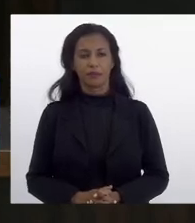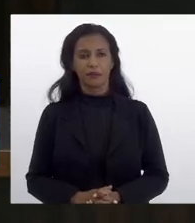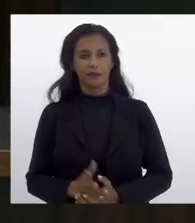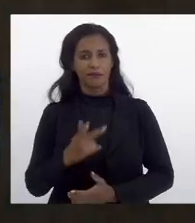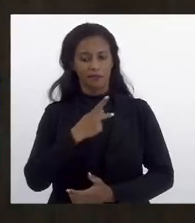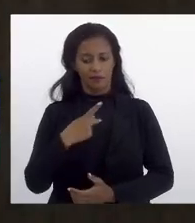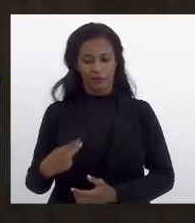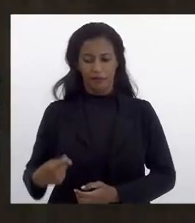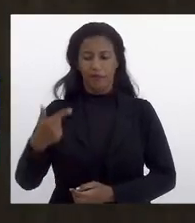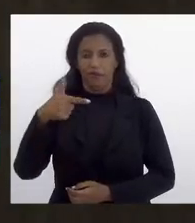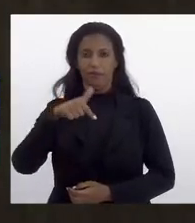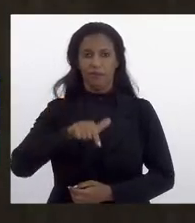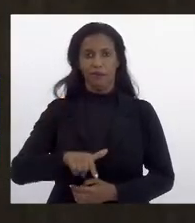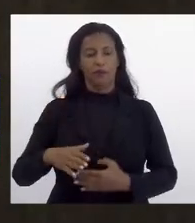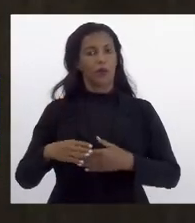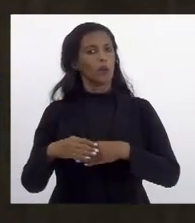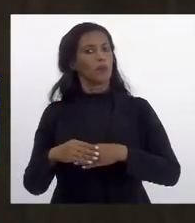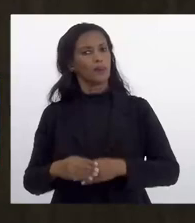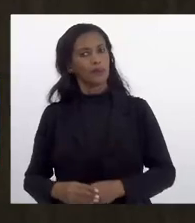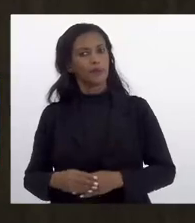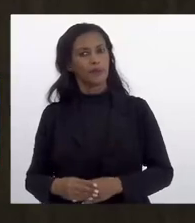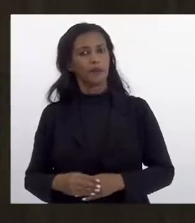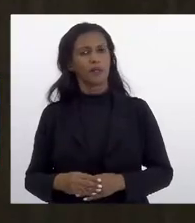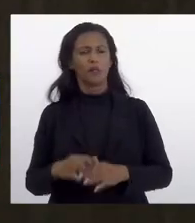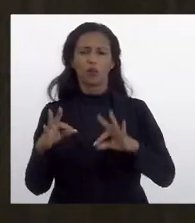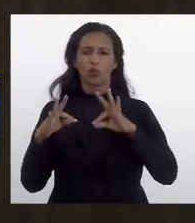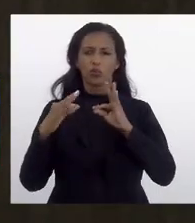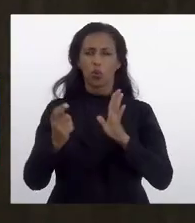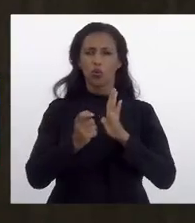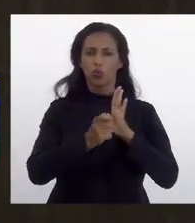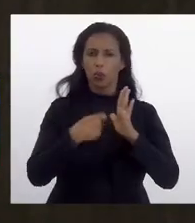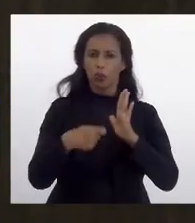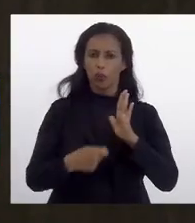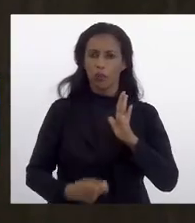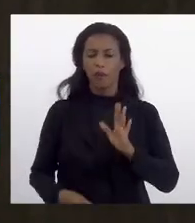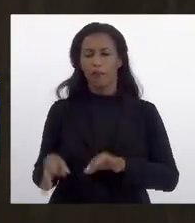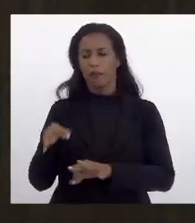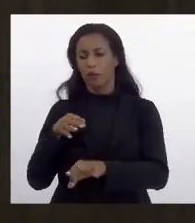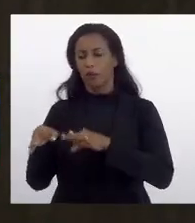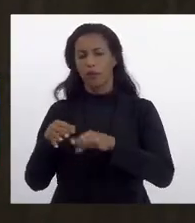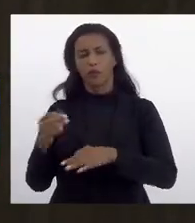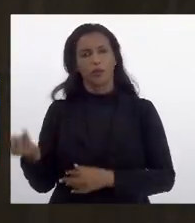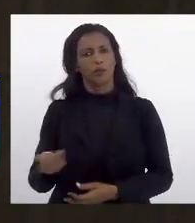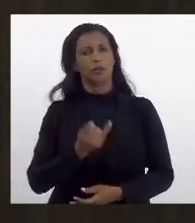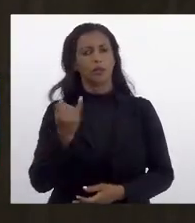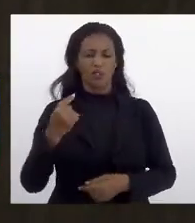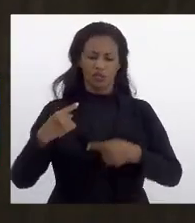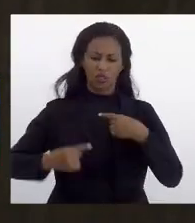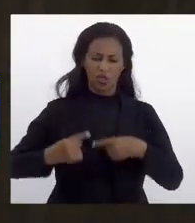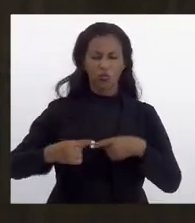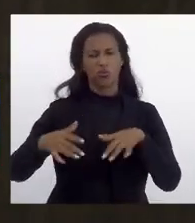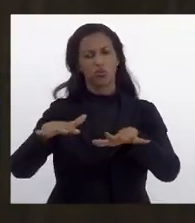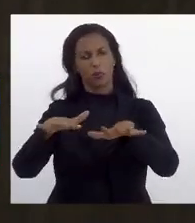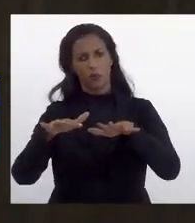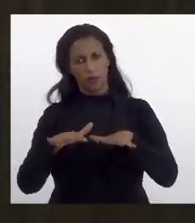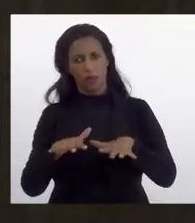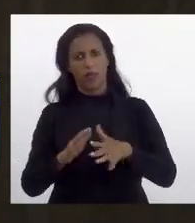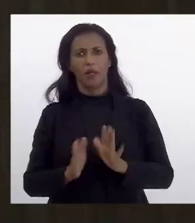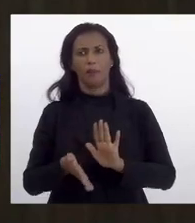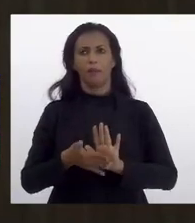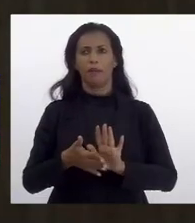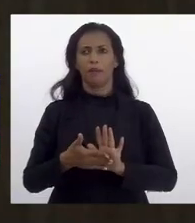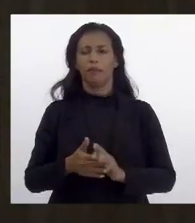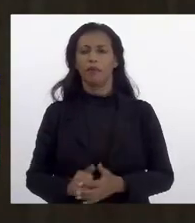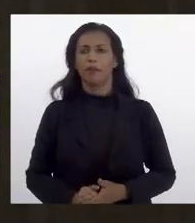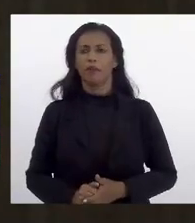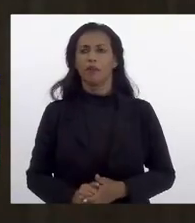Presidente, mais uma vez cumprimentando a autoras e autoras pelo projeto que é da maior importância, já discutimos em plenário e o parecer